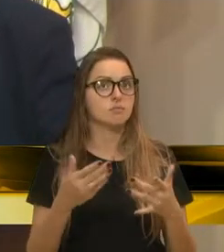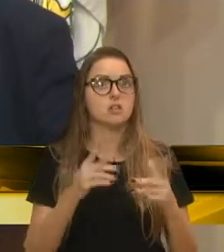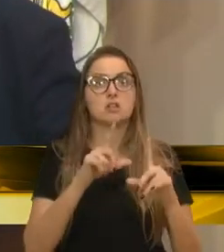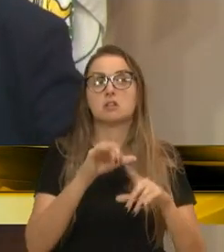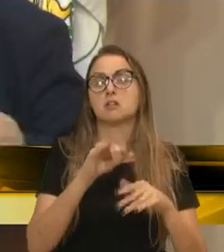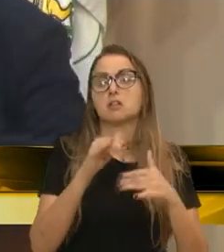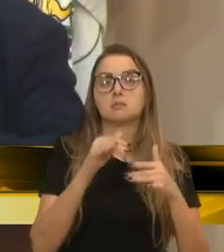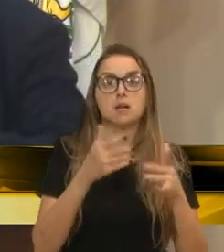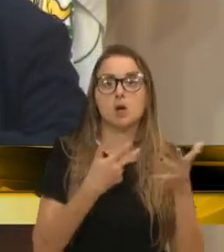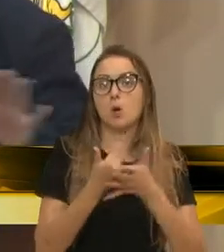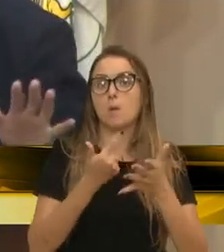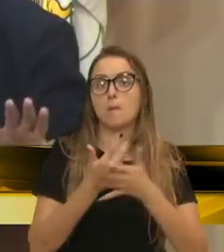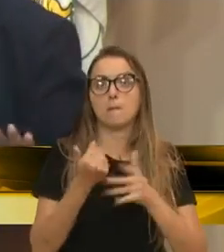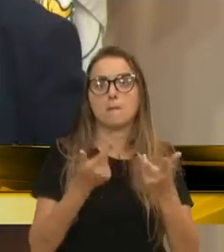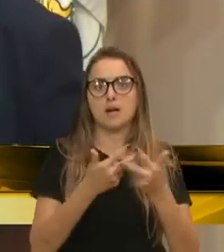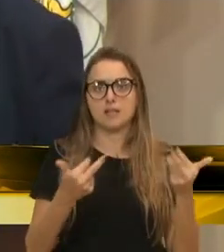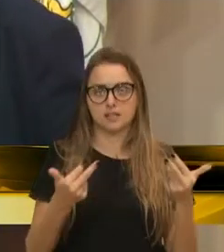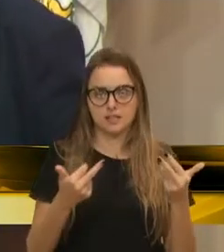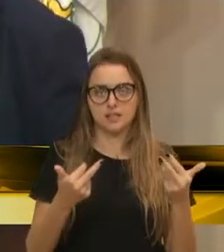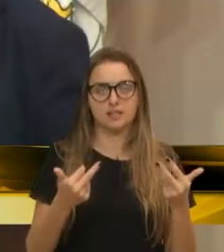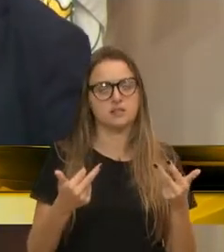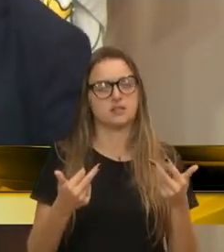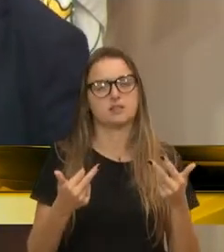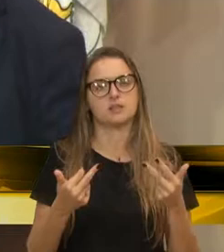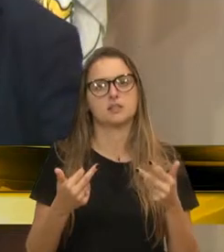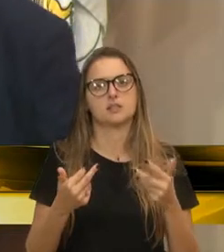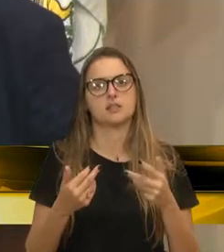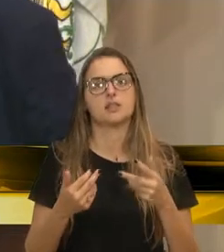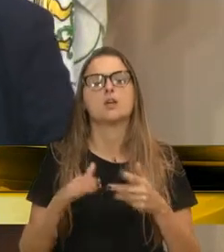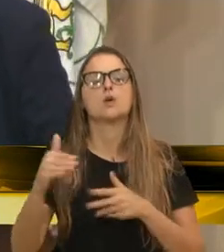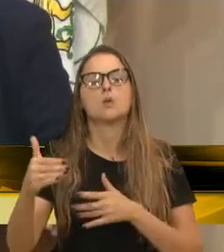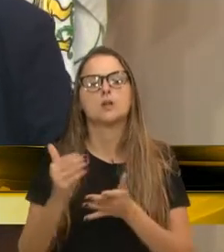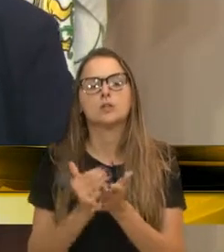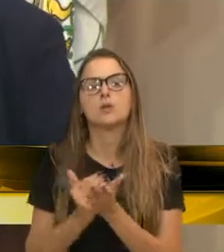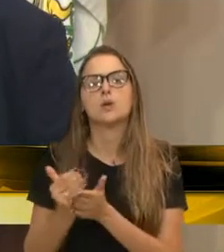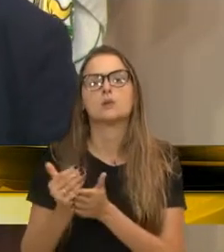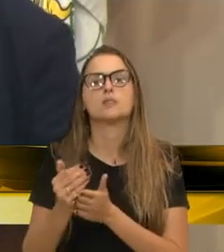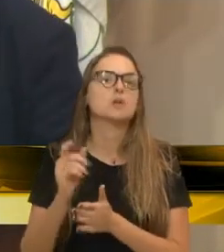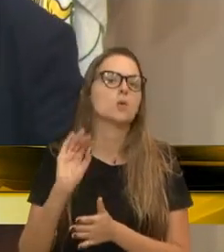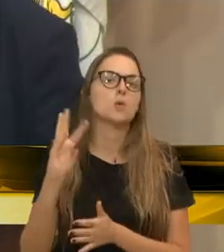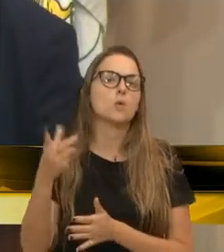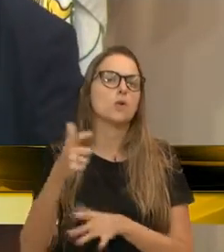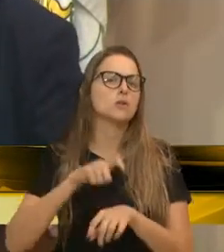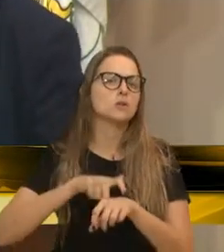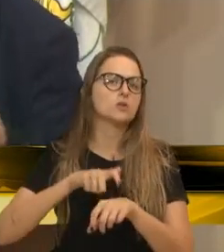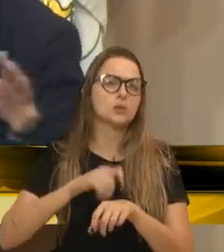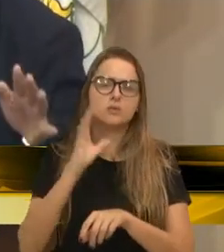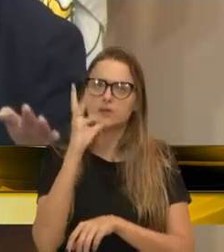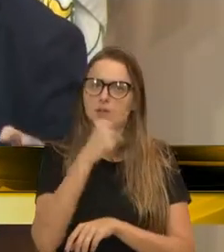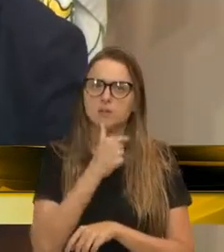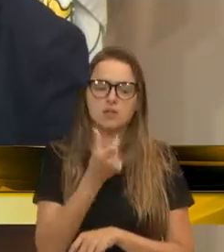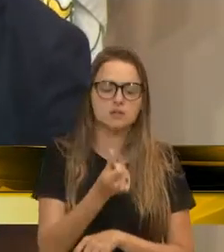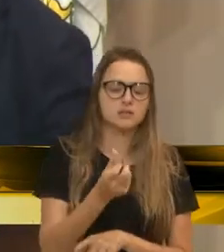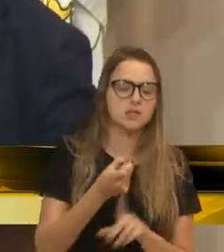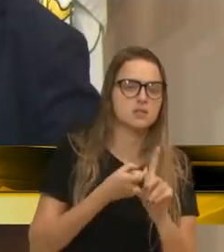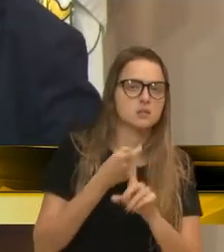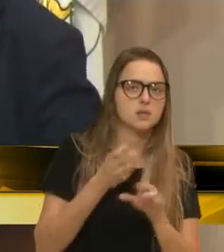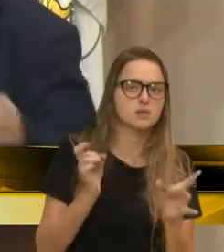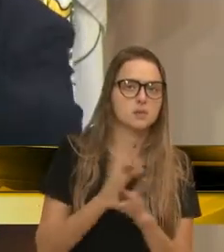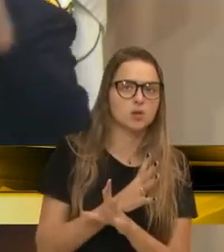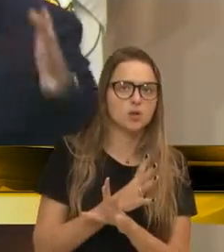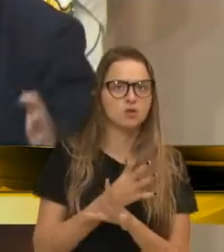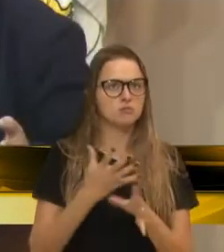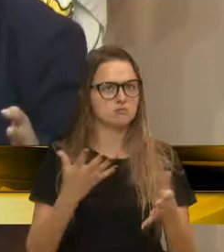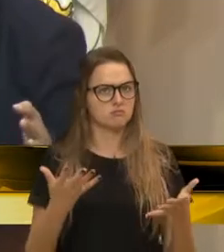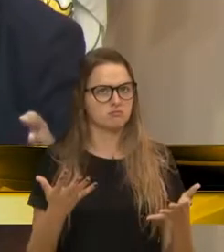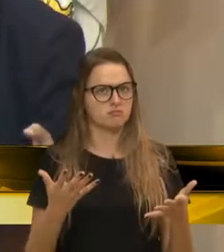para o equipamento, isso não foi dito nada em nenhum momento. Quando começar, qual é a previsão? Quando é? Seis meses para ficar pronto. Seis meses para